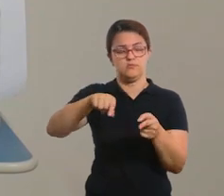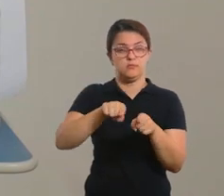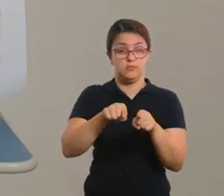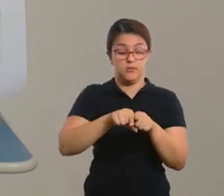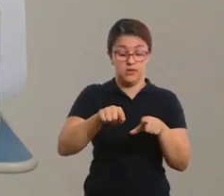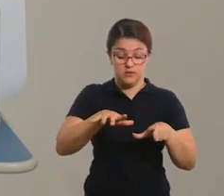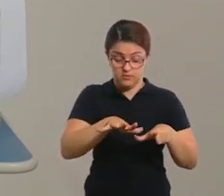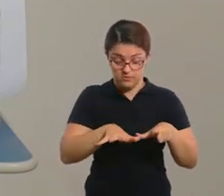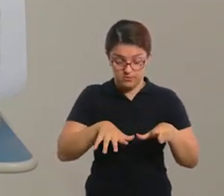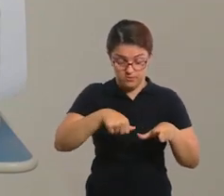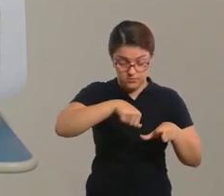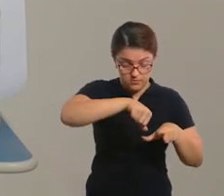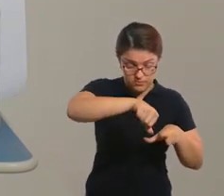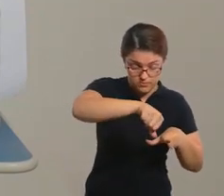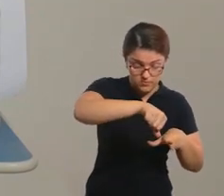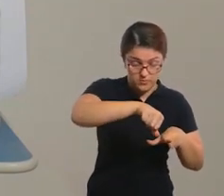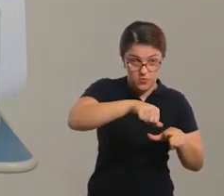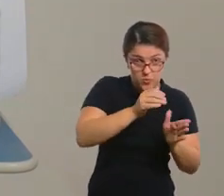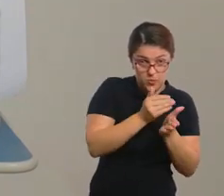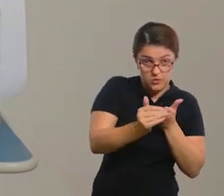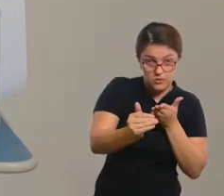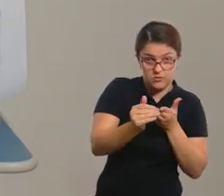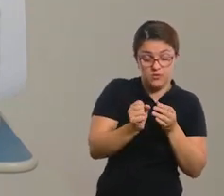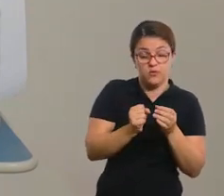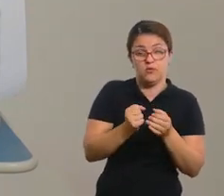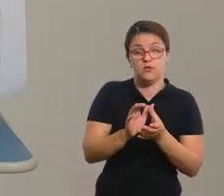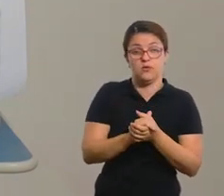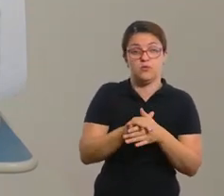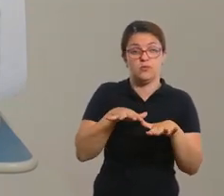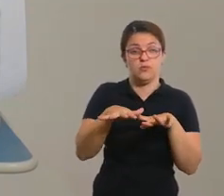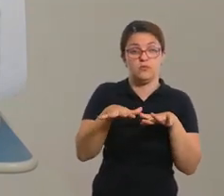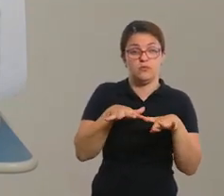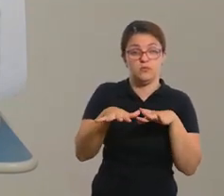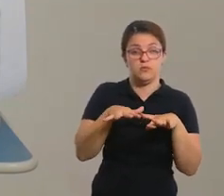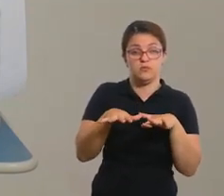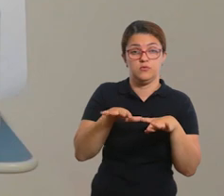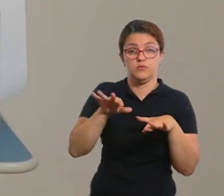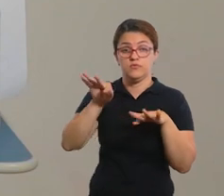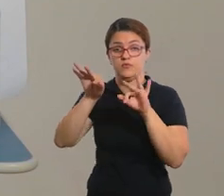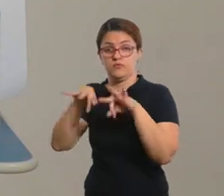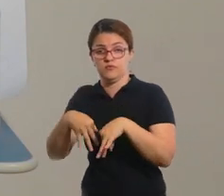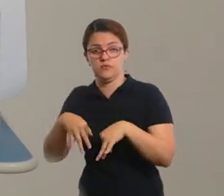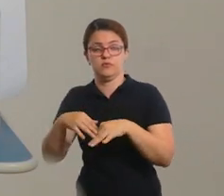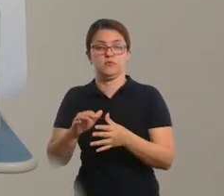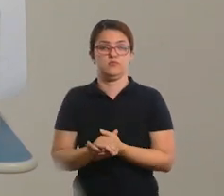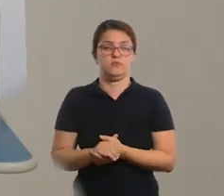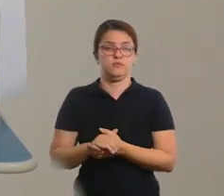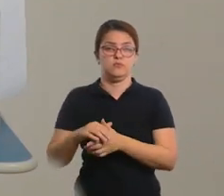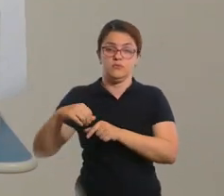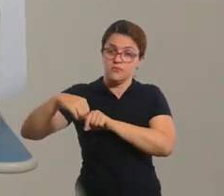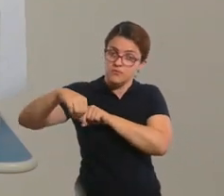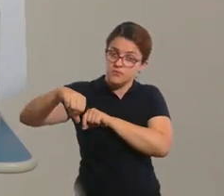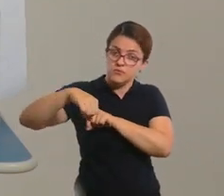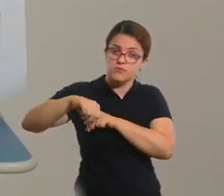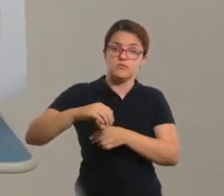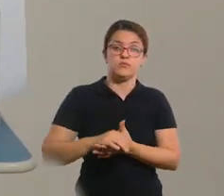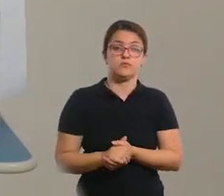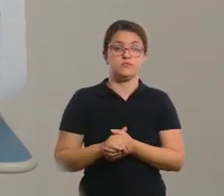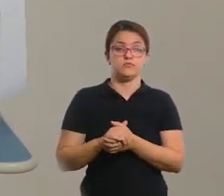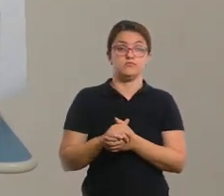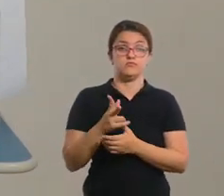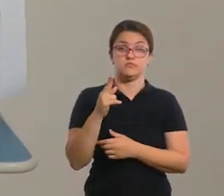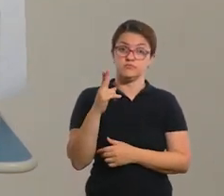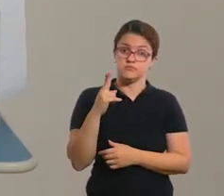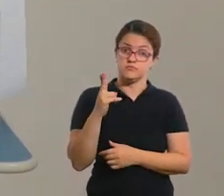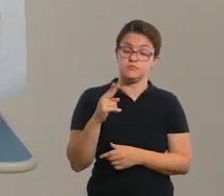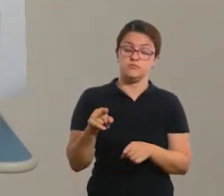poder demarcar o chão, aonde a criança deve começar o movimento e terminar também o movimento. Tesoura, para a gente